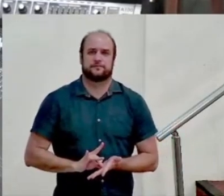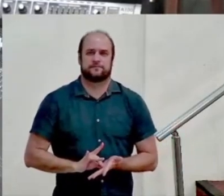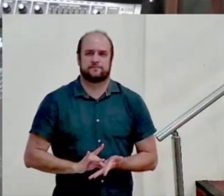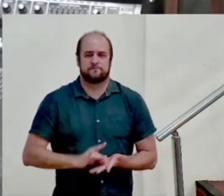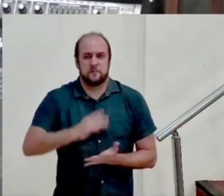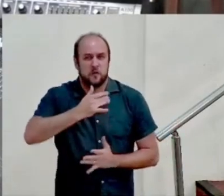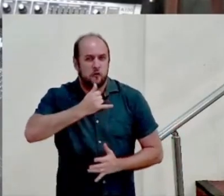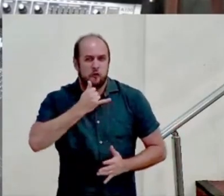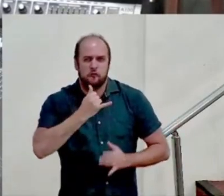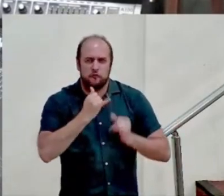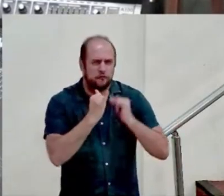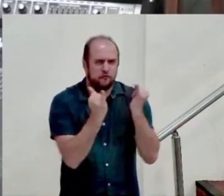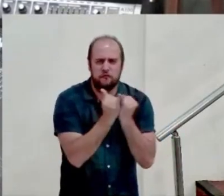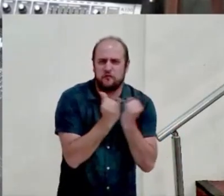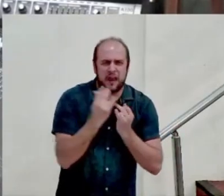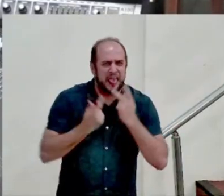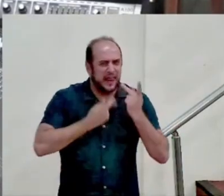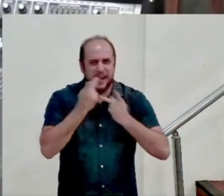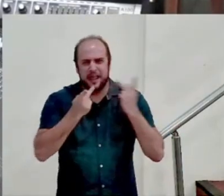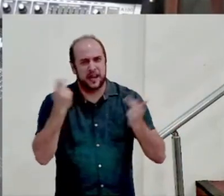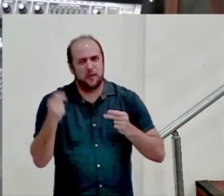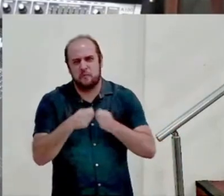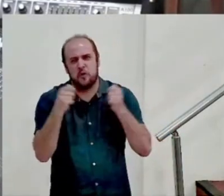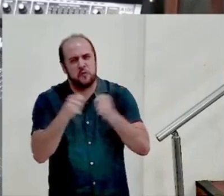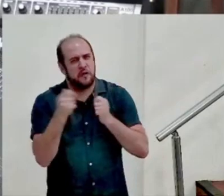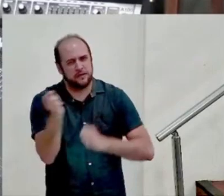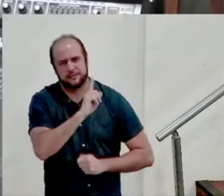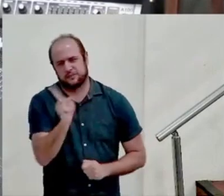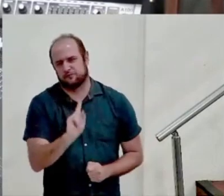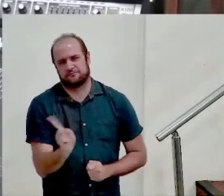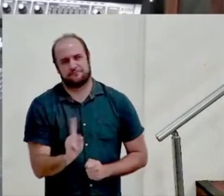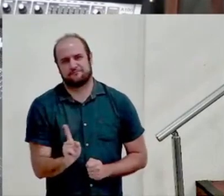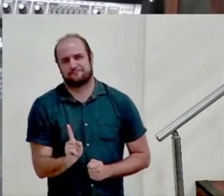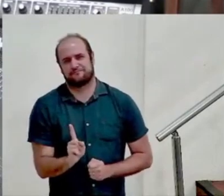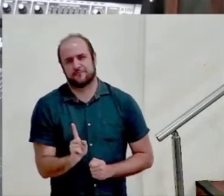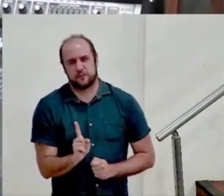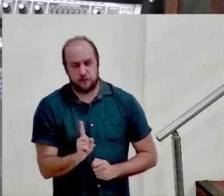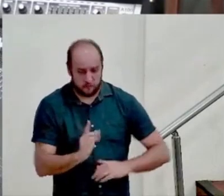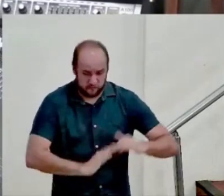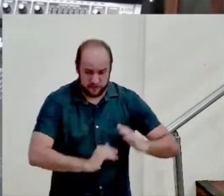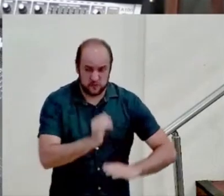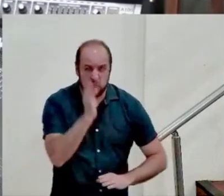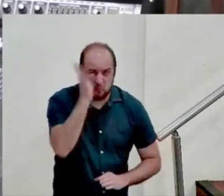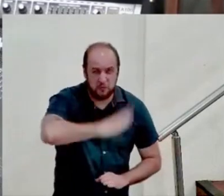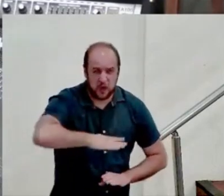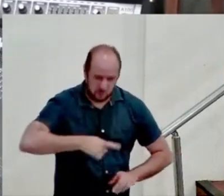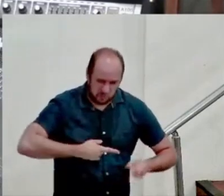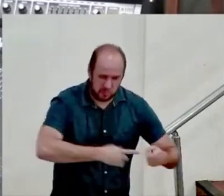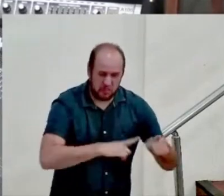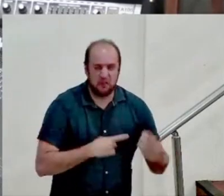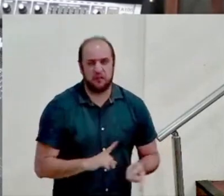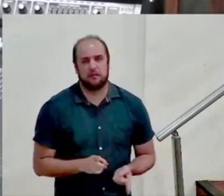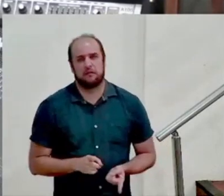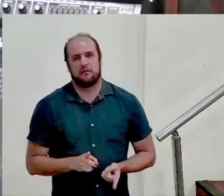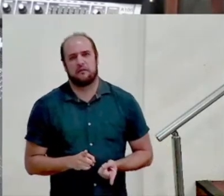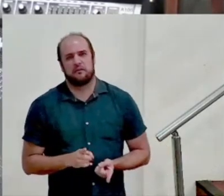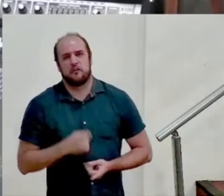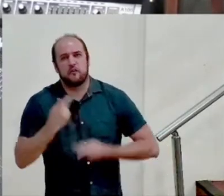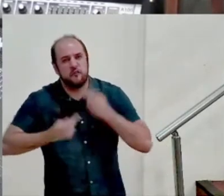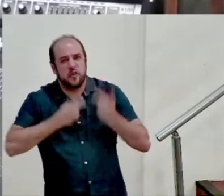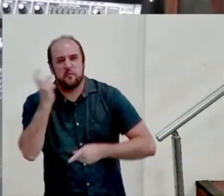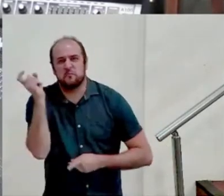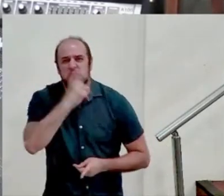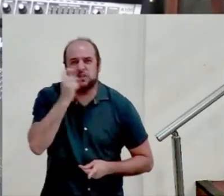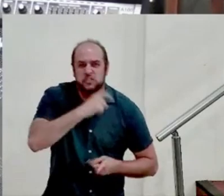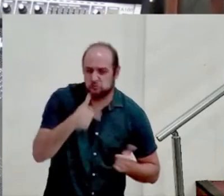difama com a sua língua não faz mal ao próximo, nem lança injúria contra